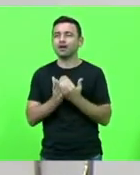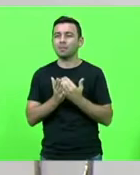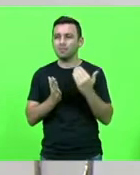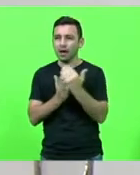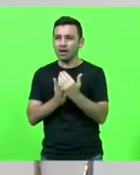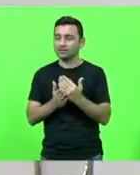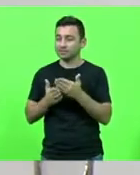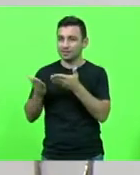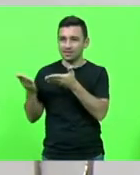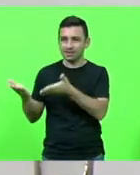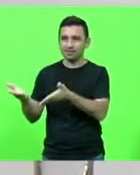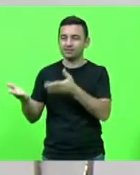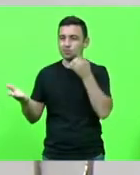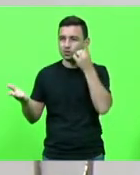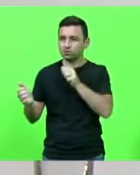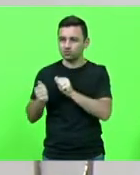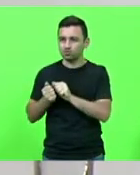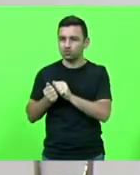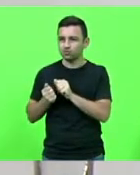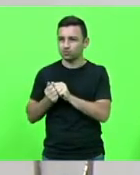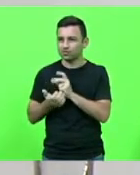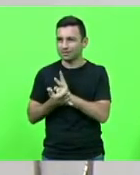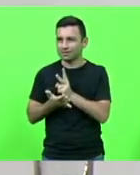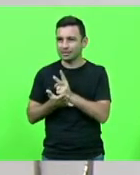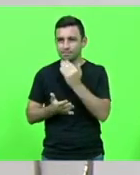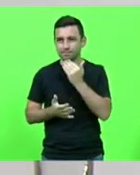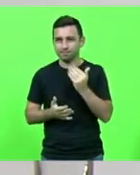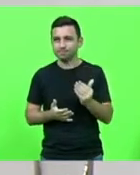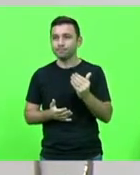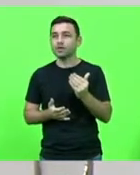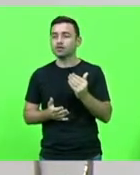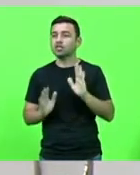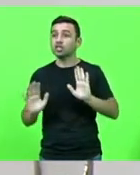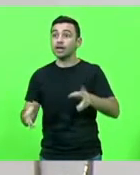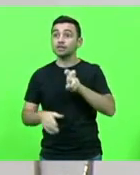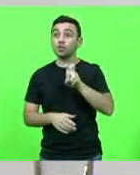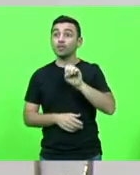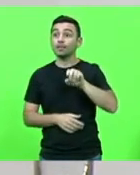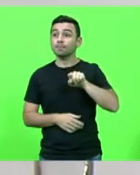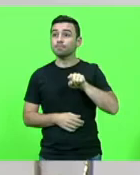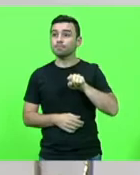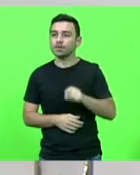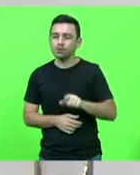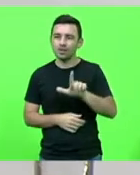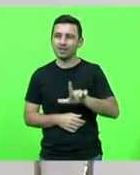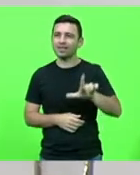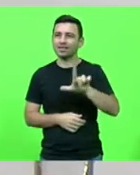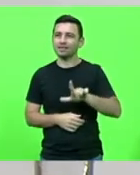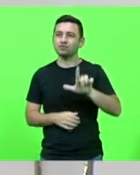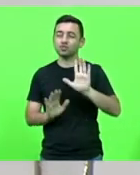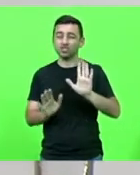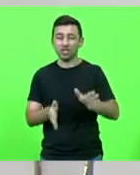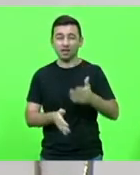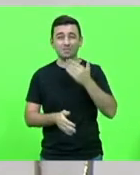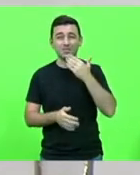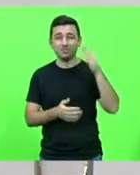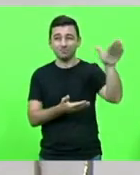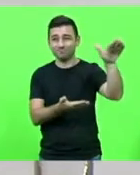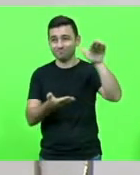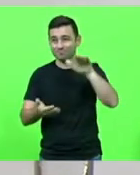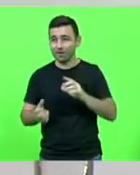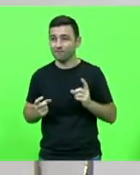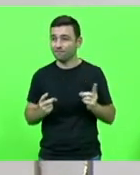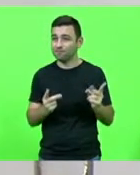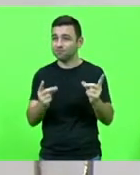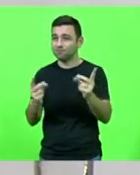pesca nesse pleito ele já está produzindo 50 mil litros que já estão encomendados para vender para fazendas